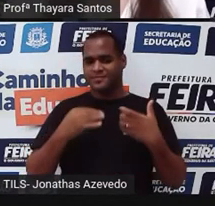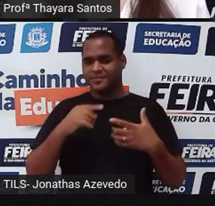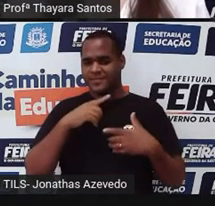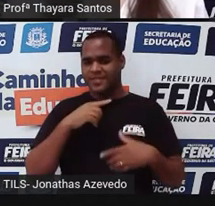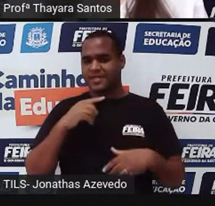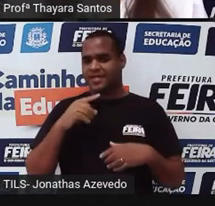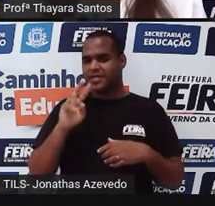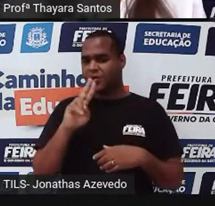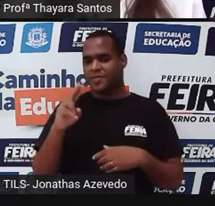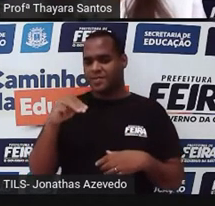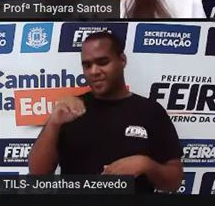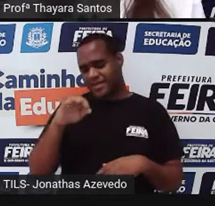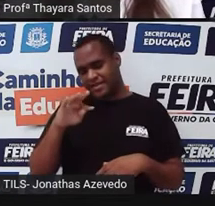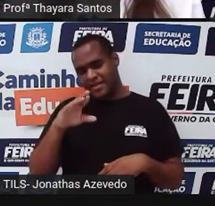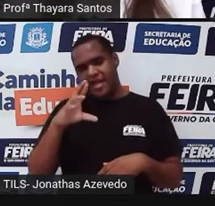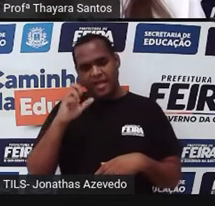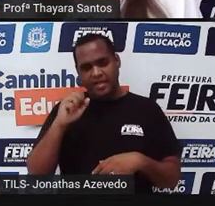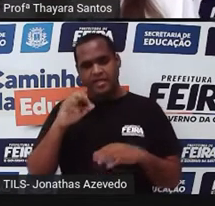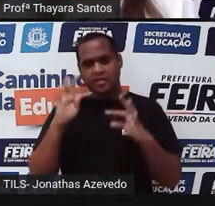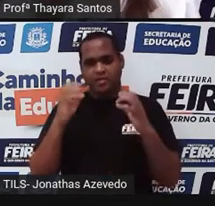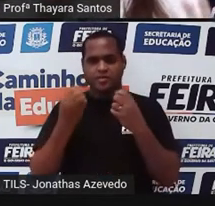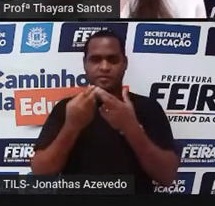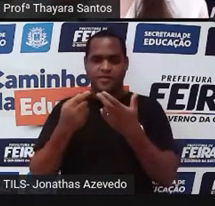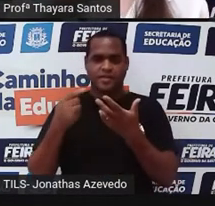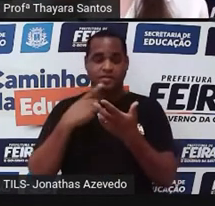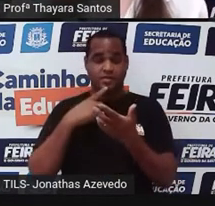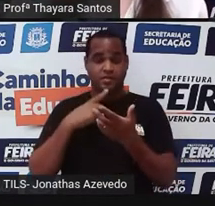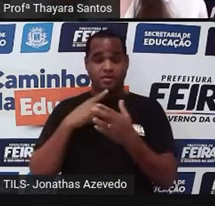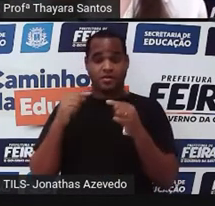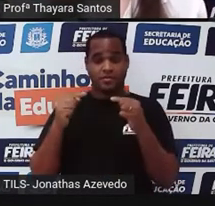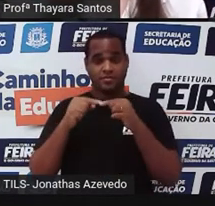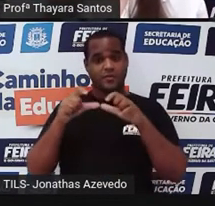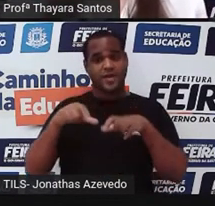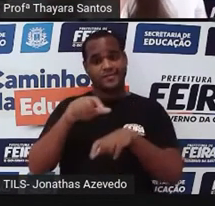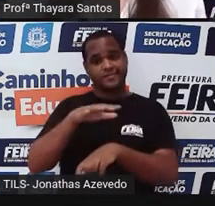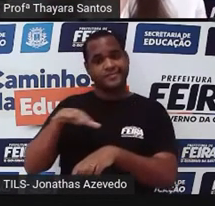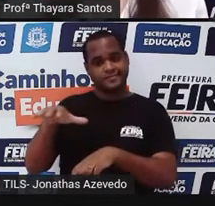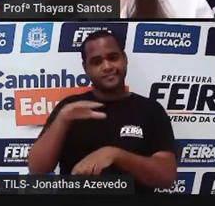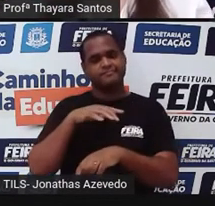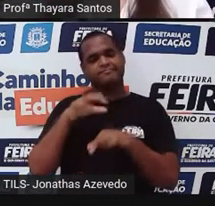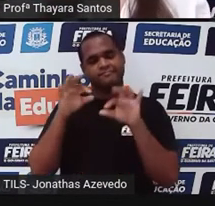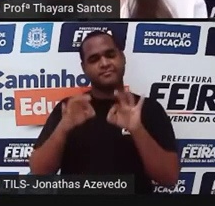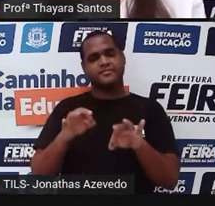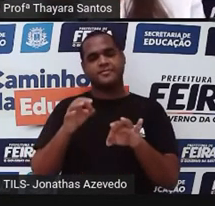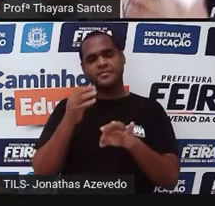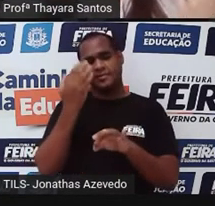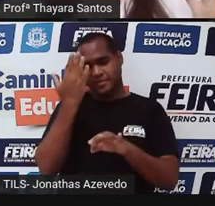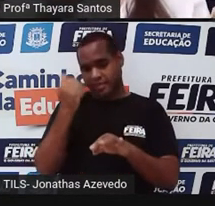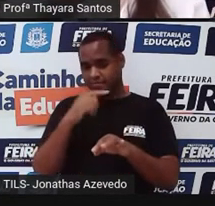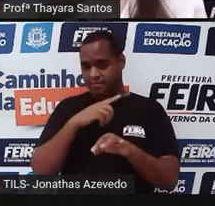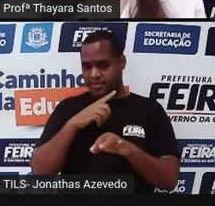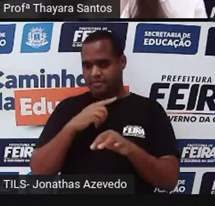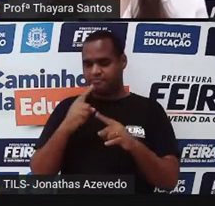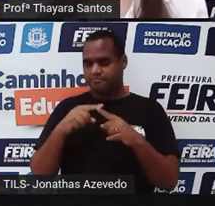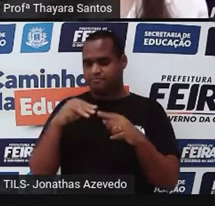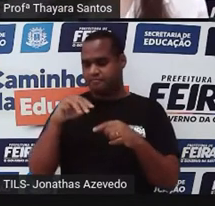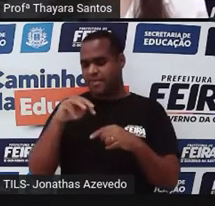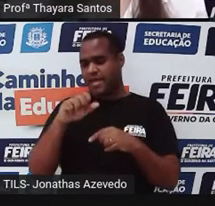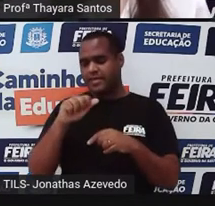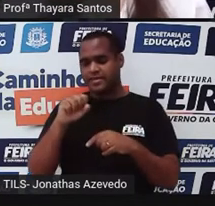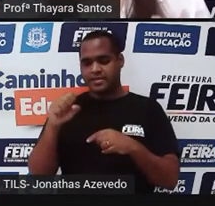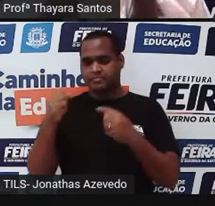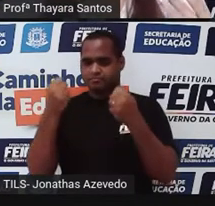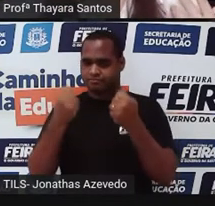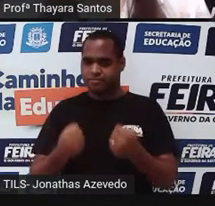de matéria, diz que matéria é tudo que possui massa e ocupa um lugar no espaço. Certo, a gente já sabe que massa, de forma prática, é igual a